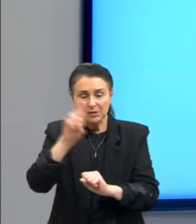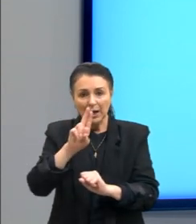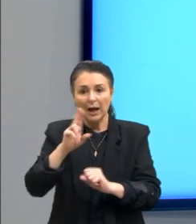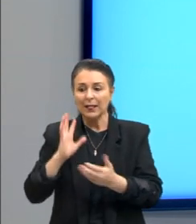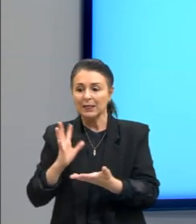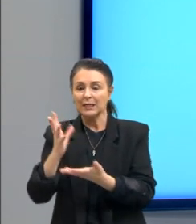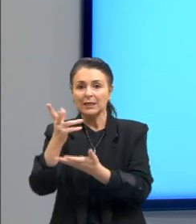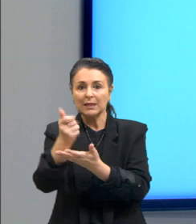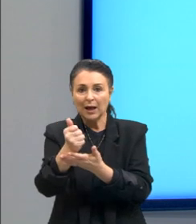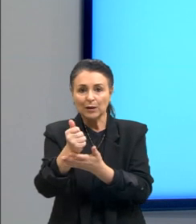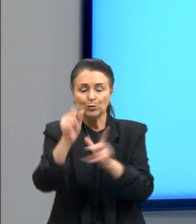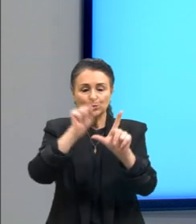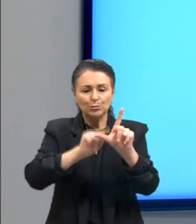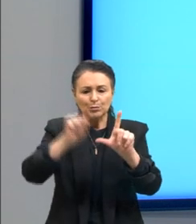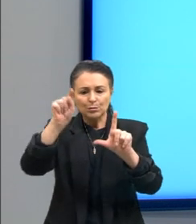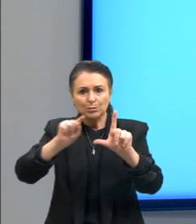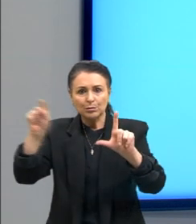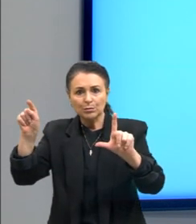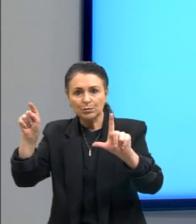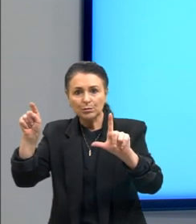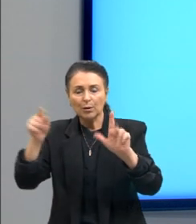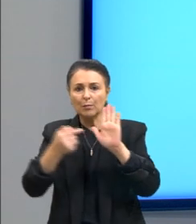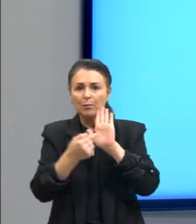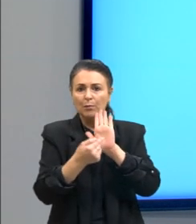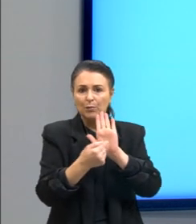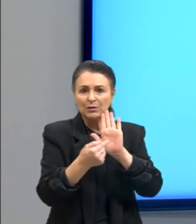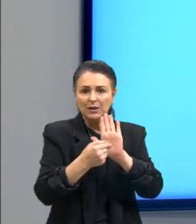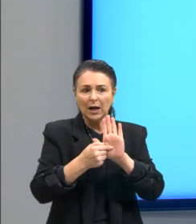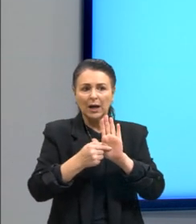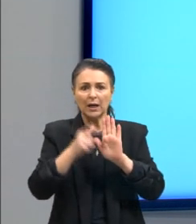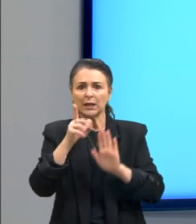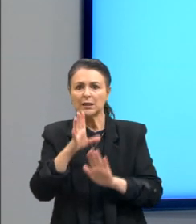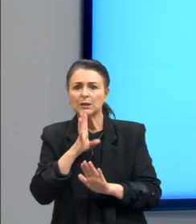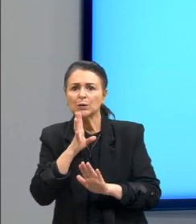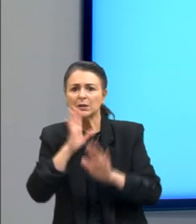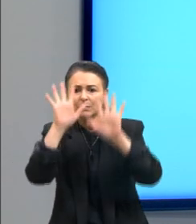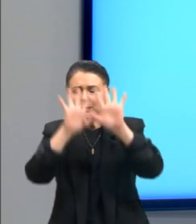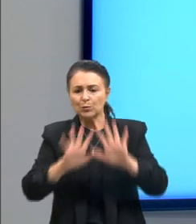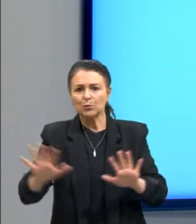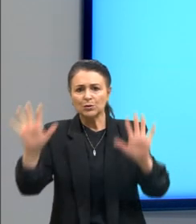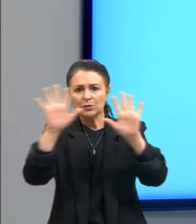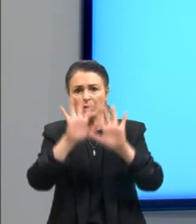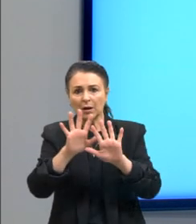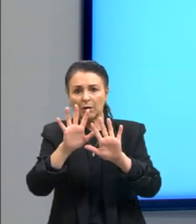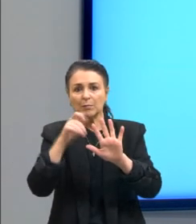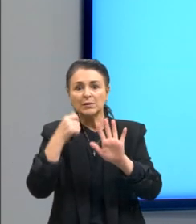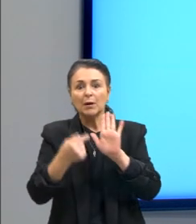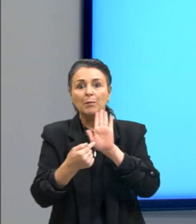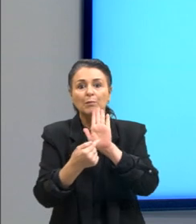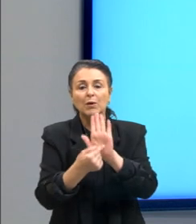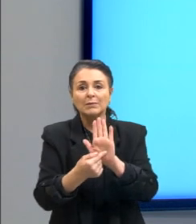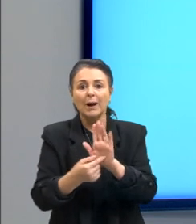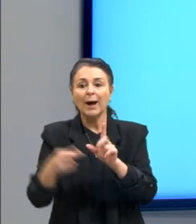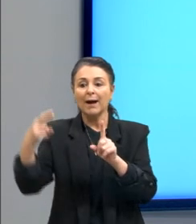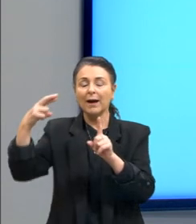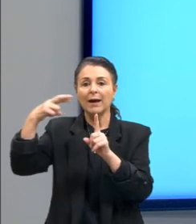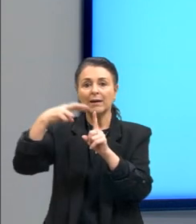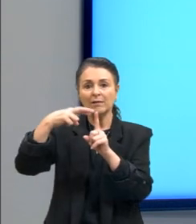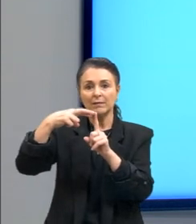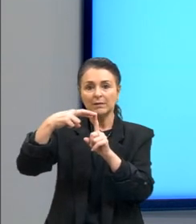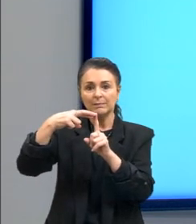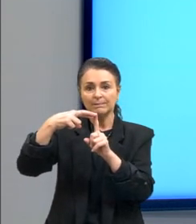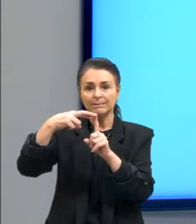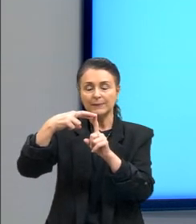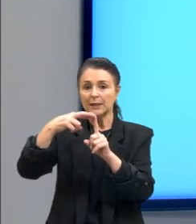acontecimentos de conhecimento geral para isso é necessário apresentar a fonte das informações e não